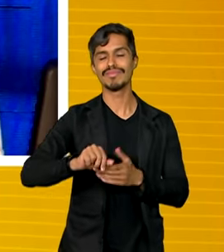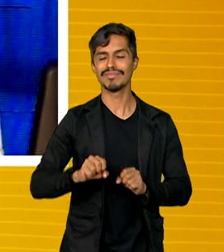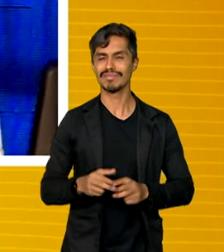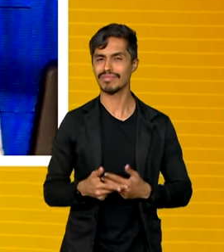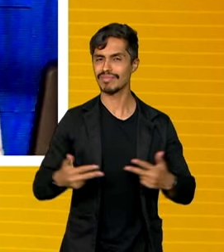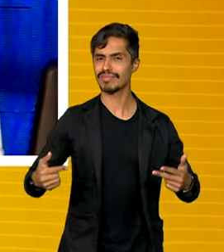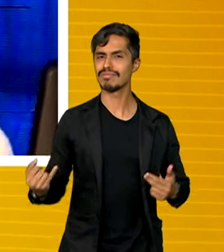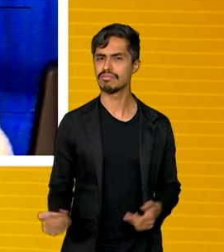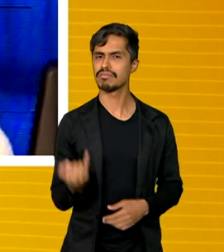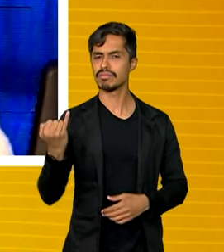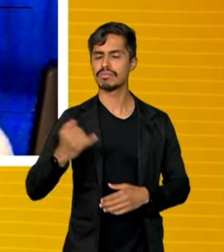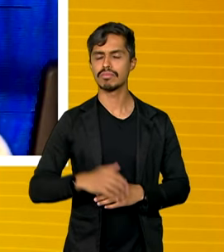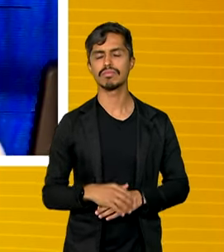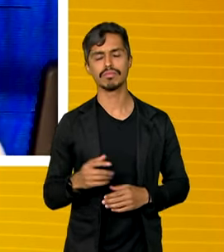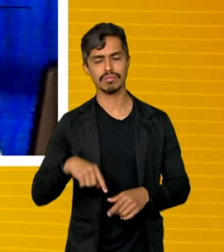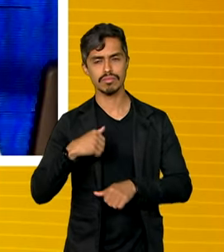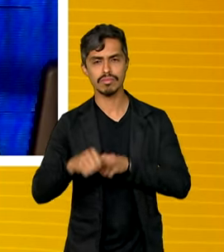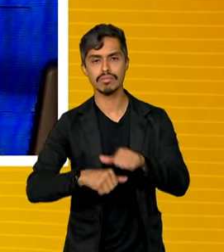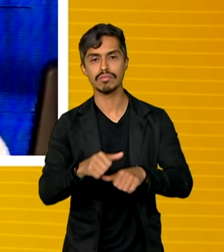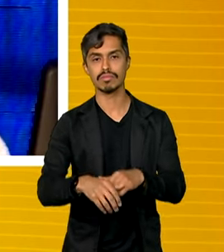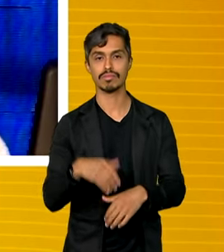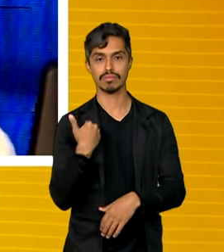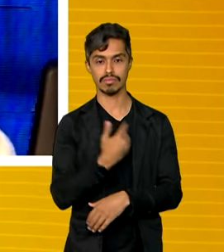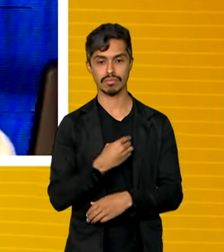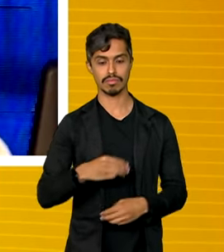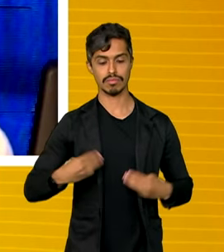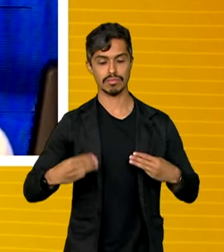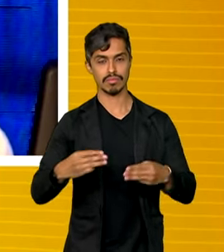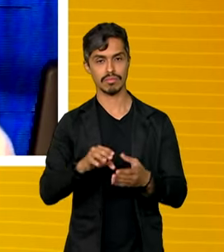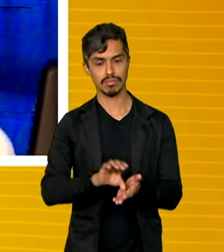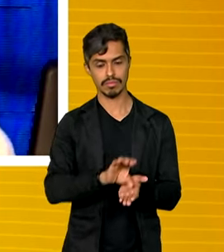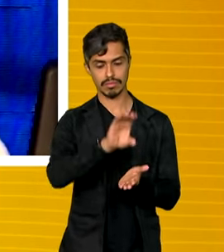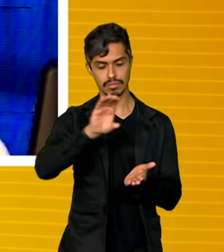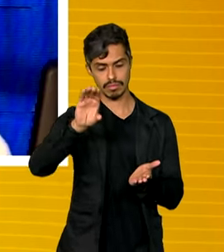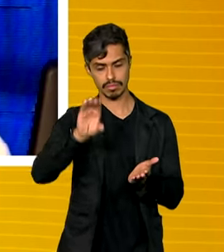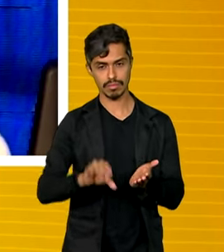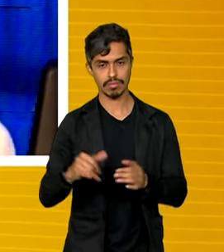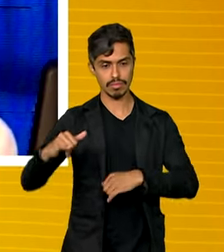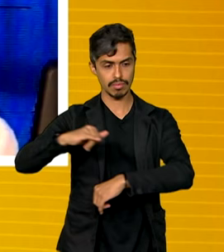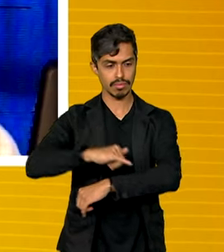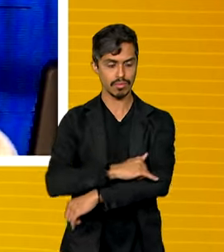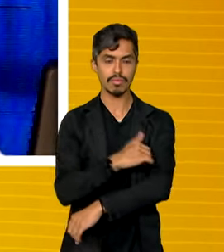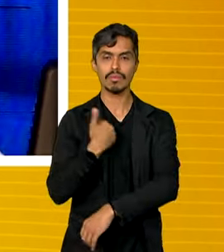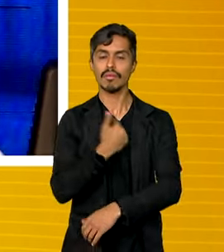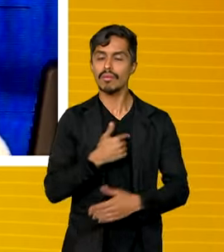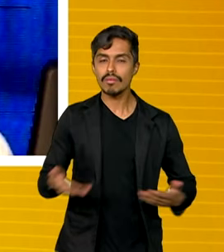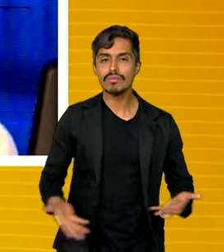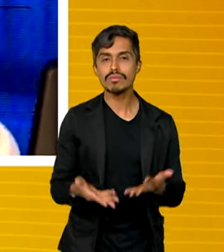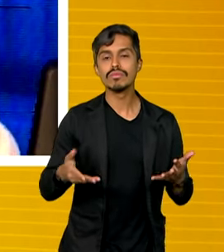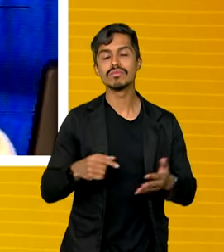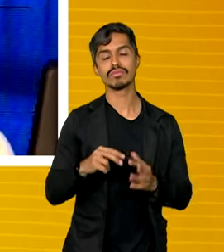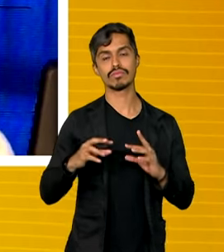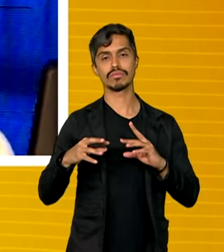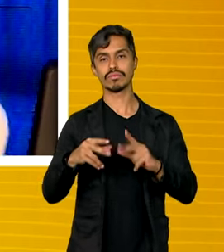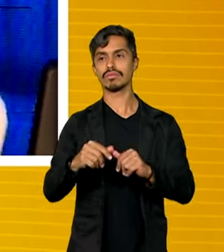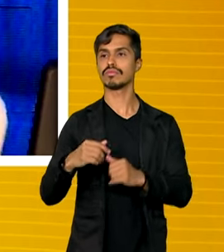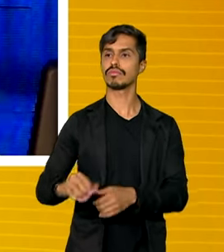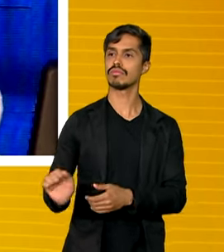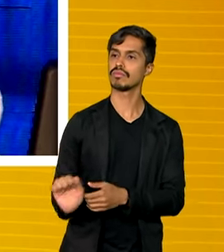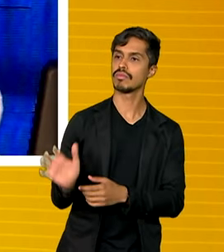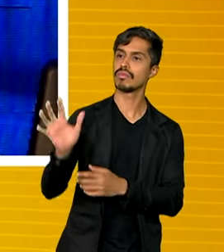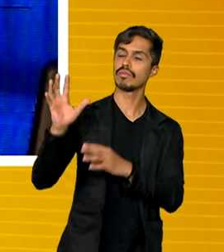e cabe a gente, enquanto Ministério de Portos, direcionar e estimular para que as boas práticas de descarbonização,